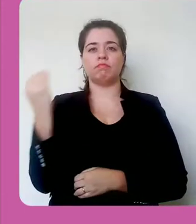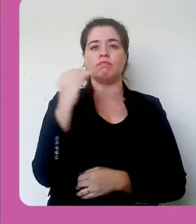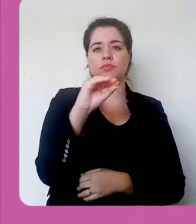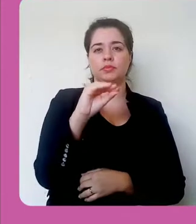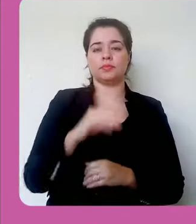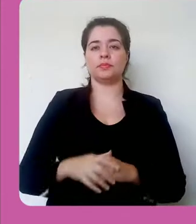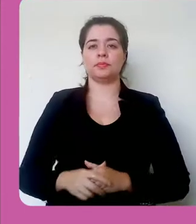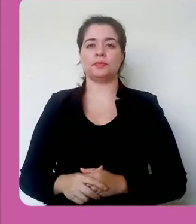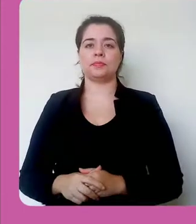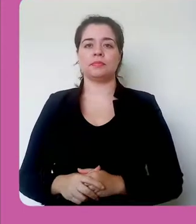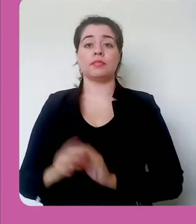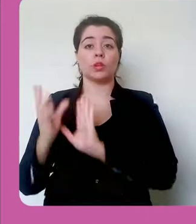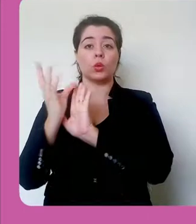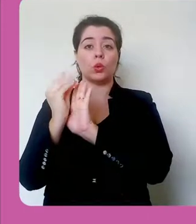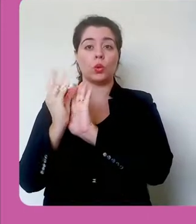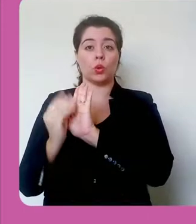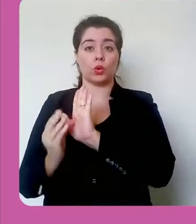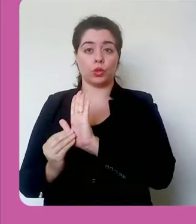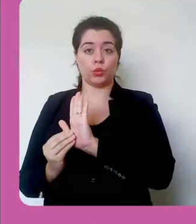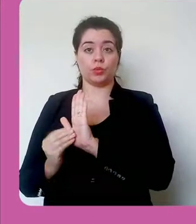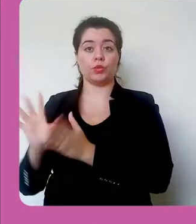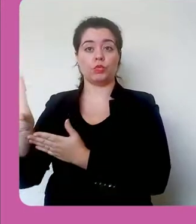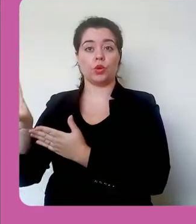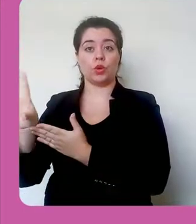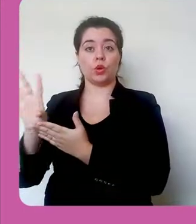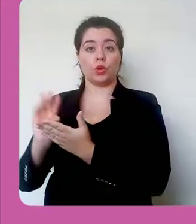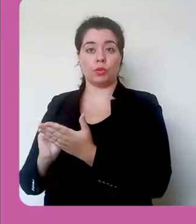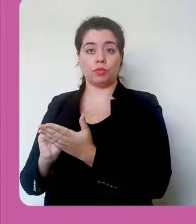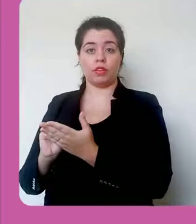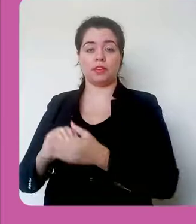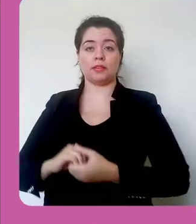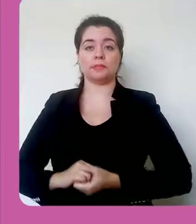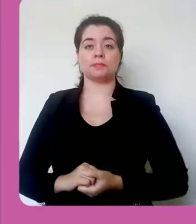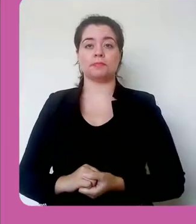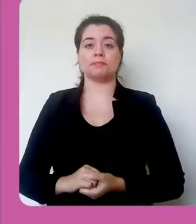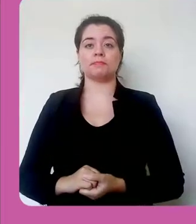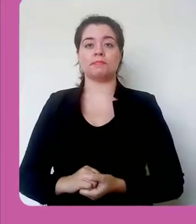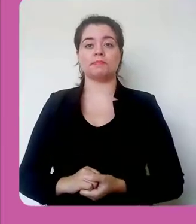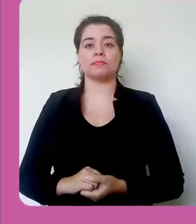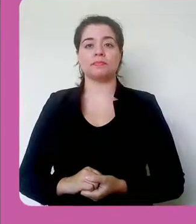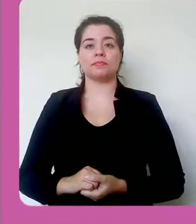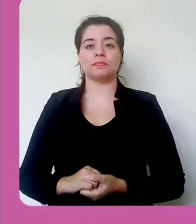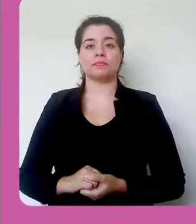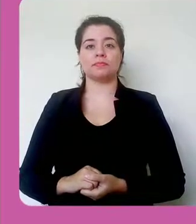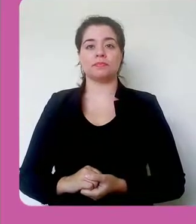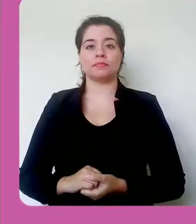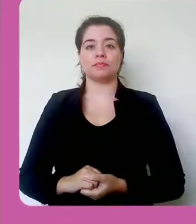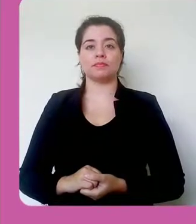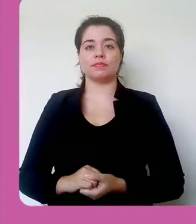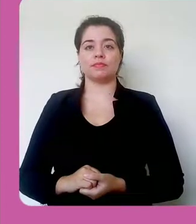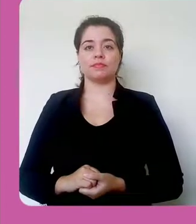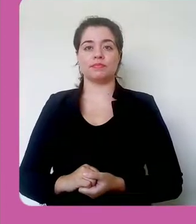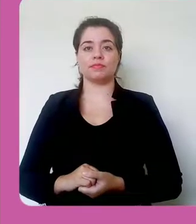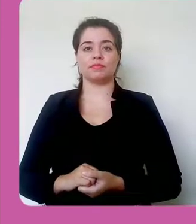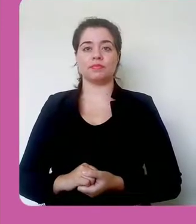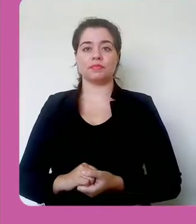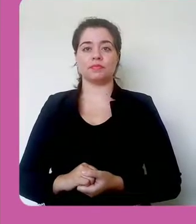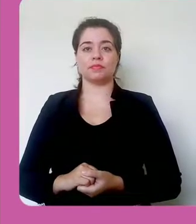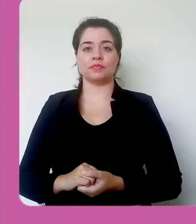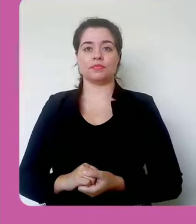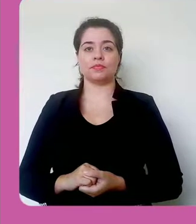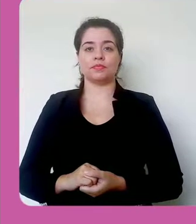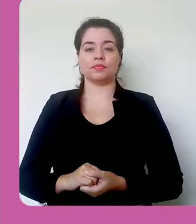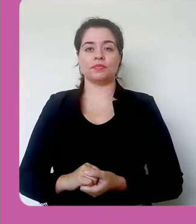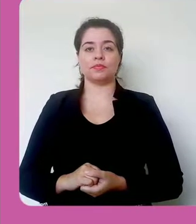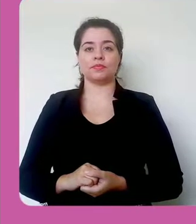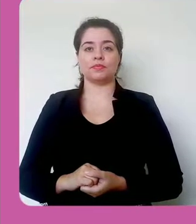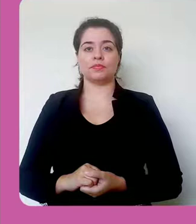ó, copiar até o capítulo 2. Vou colar direto aqui.